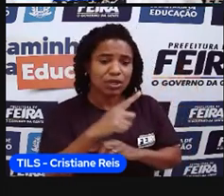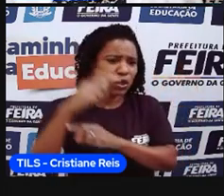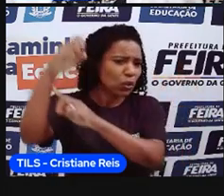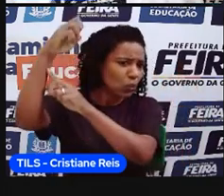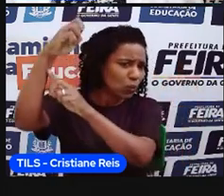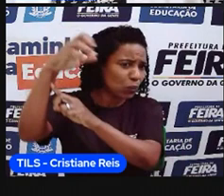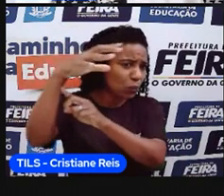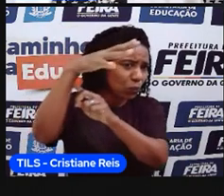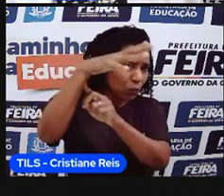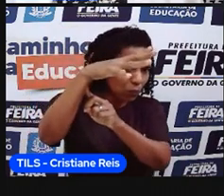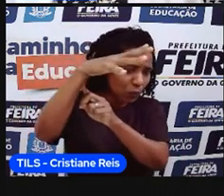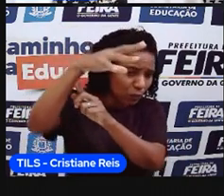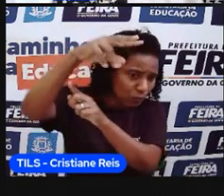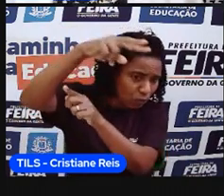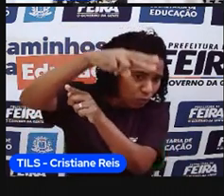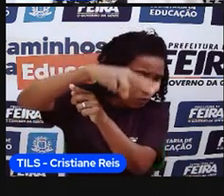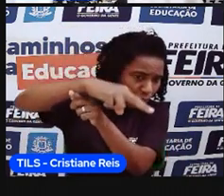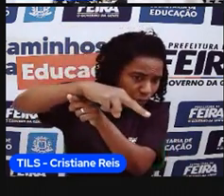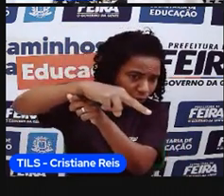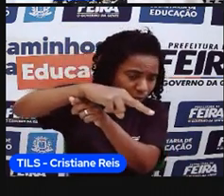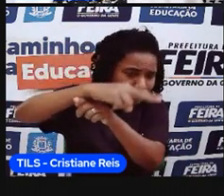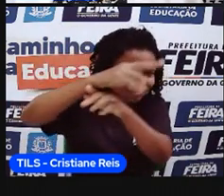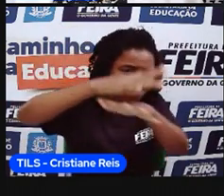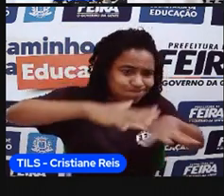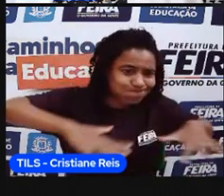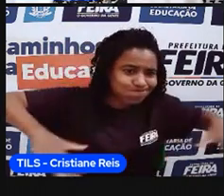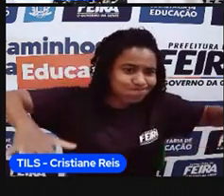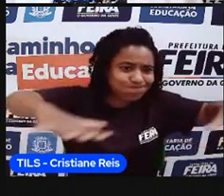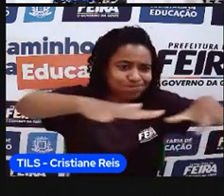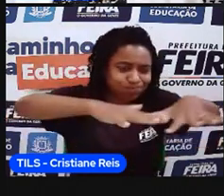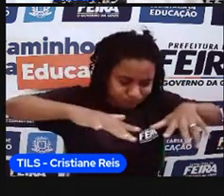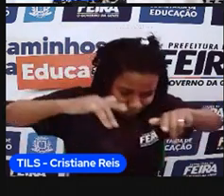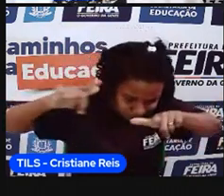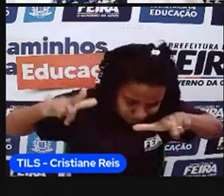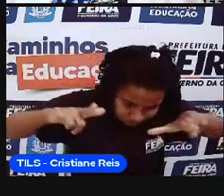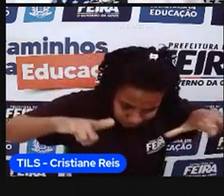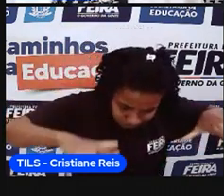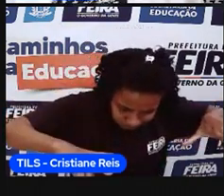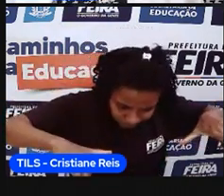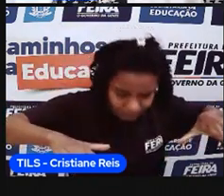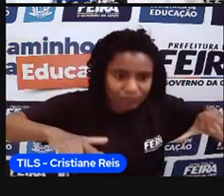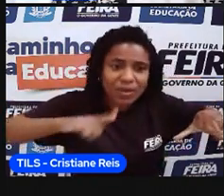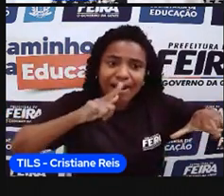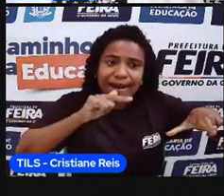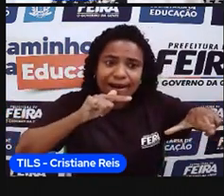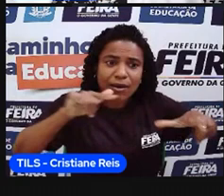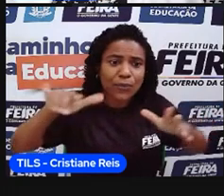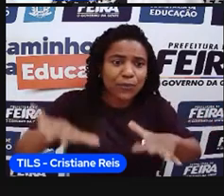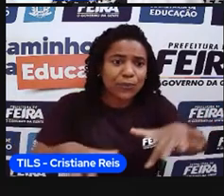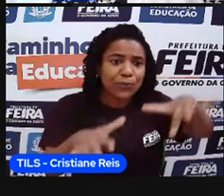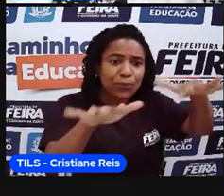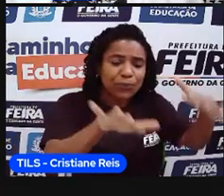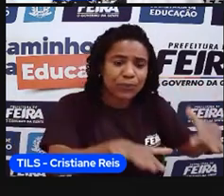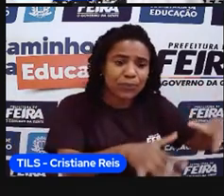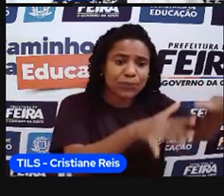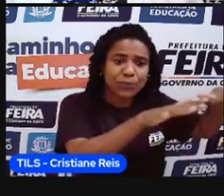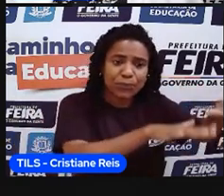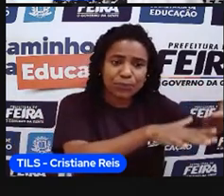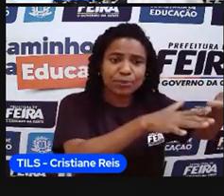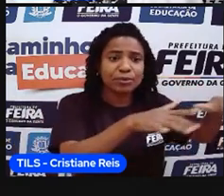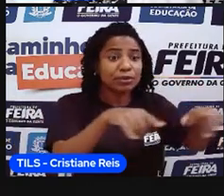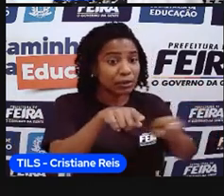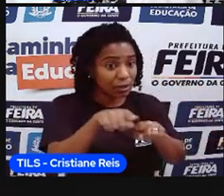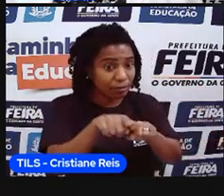satélites, houve um estudo melhor do litoral brasileiro e também houve um estudo